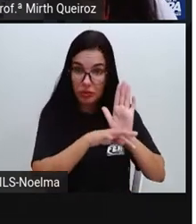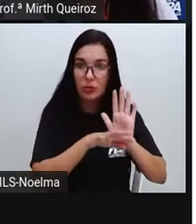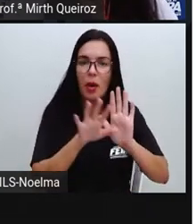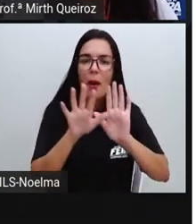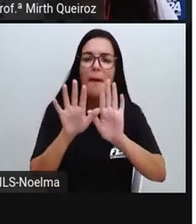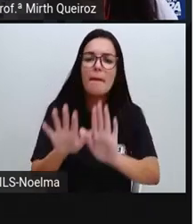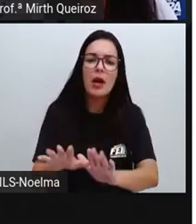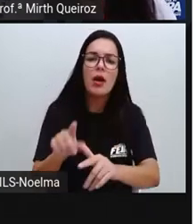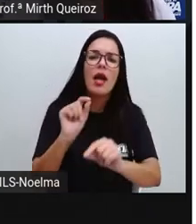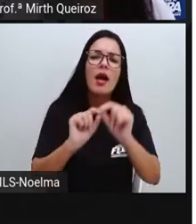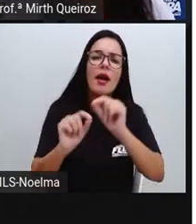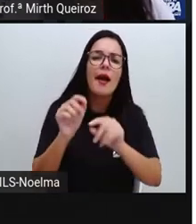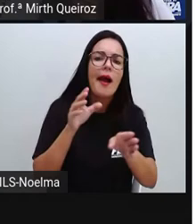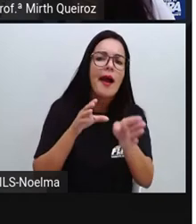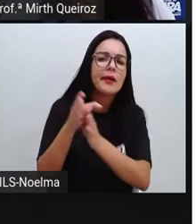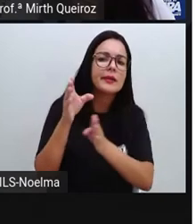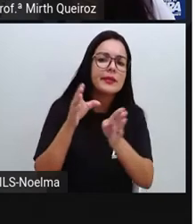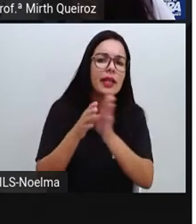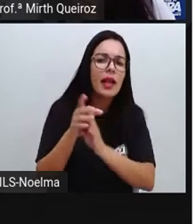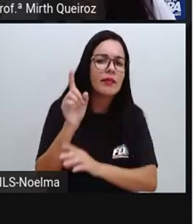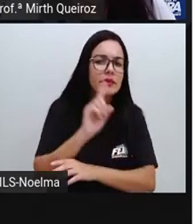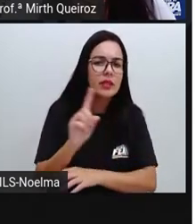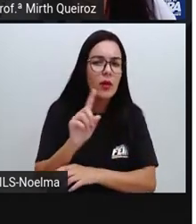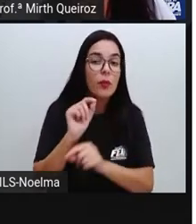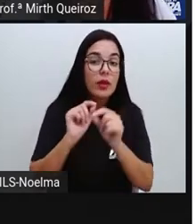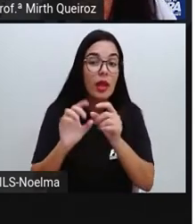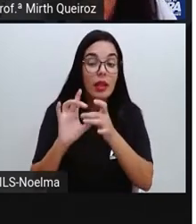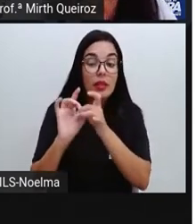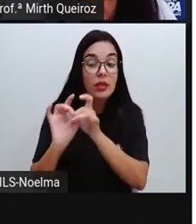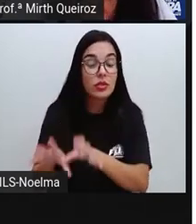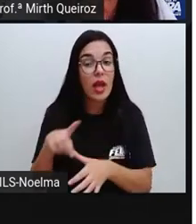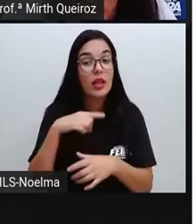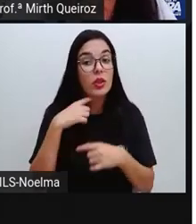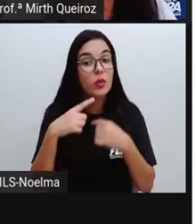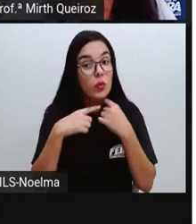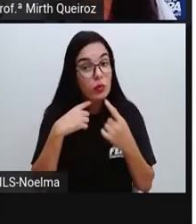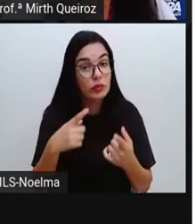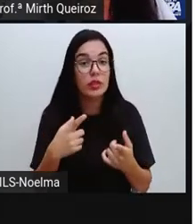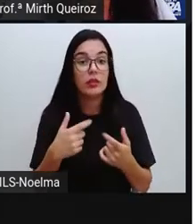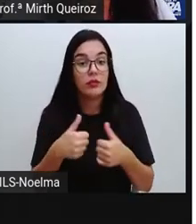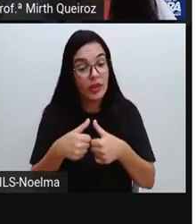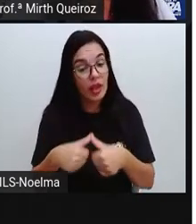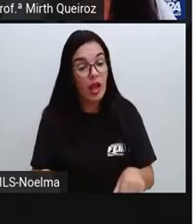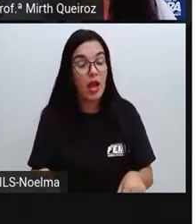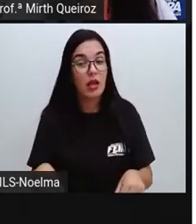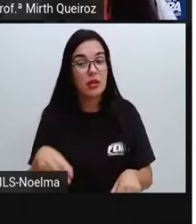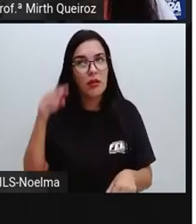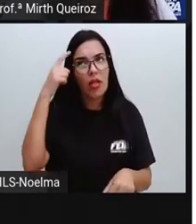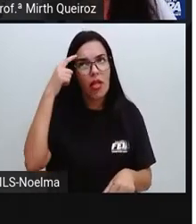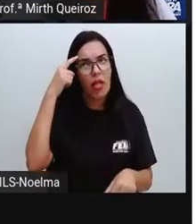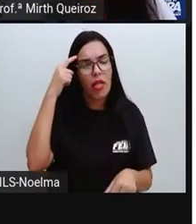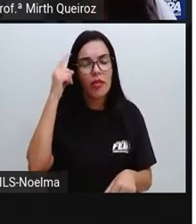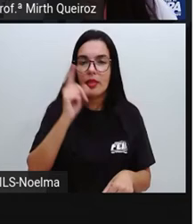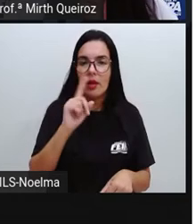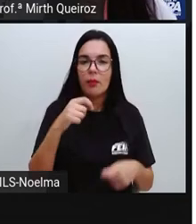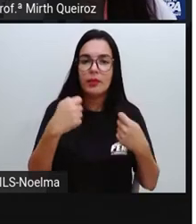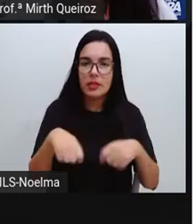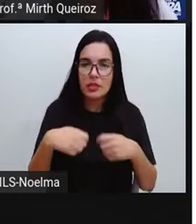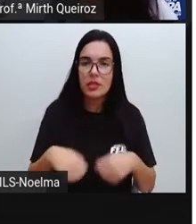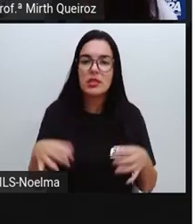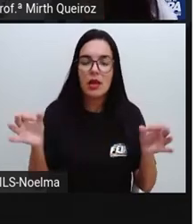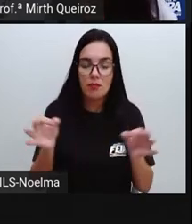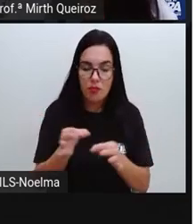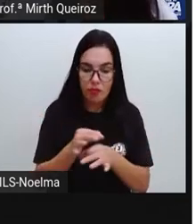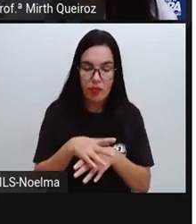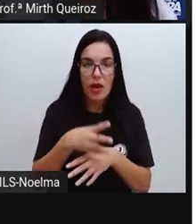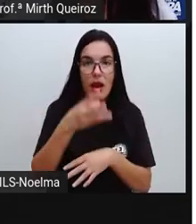texto. O que não é aconselhável é a gente deixar essas dúvidas permanecerem sempre. Não é